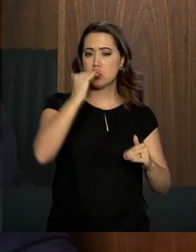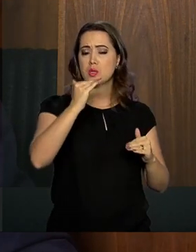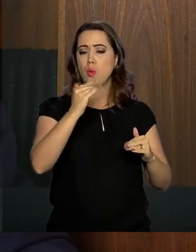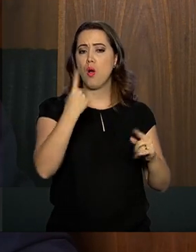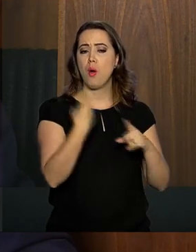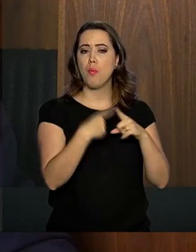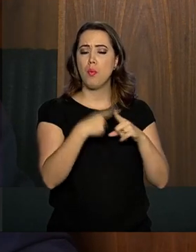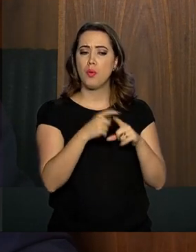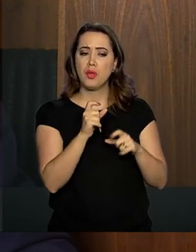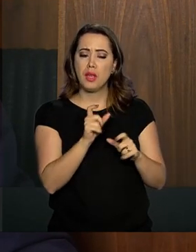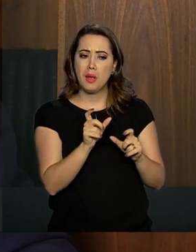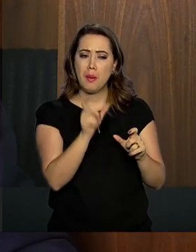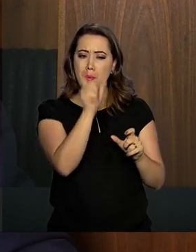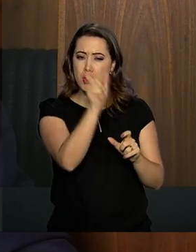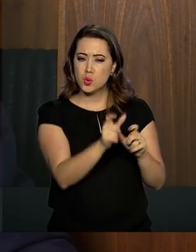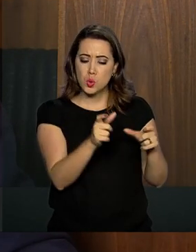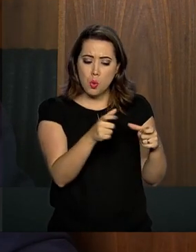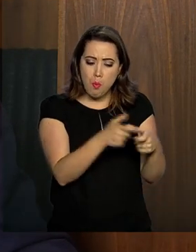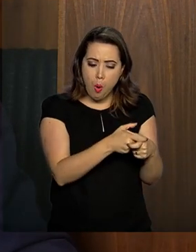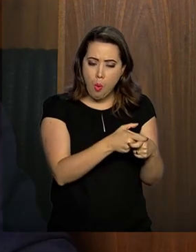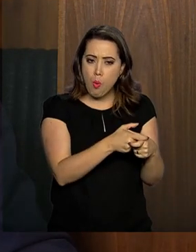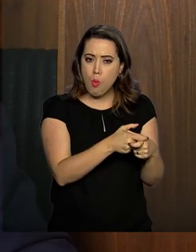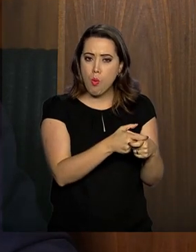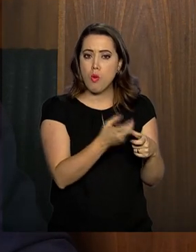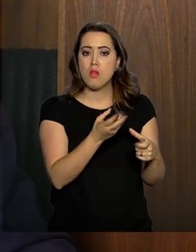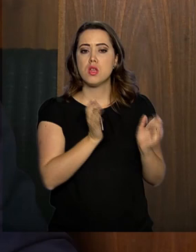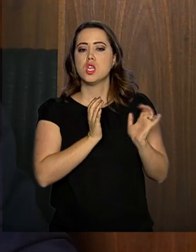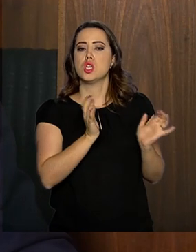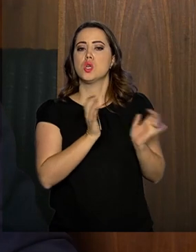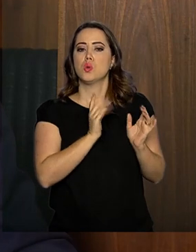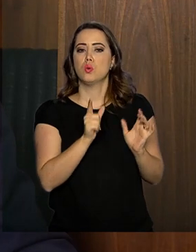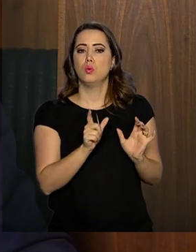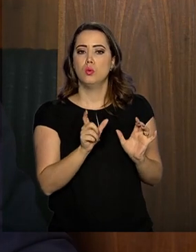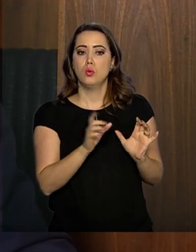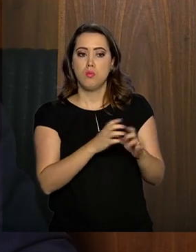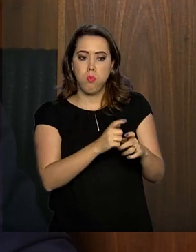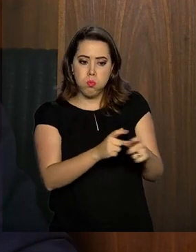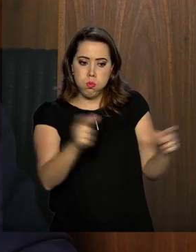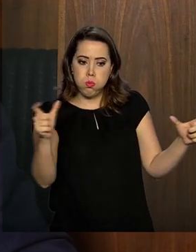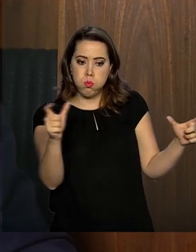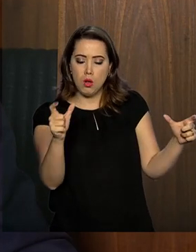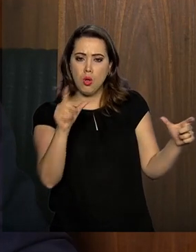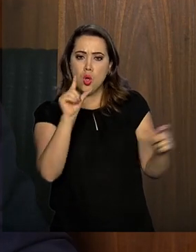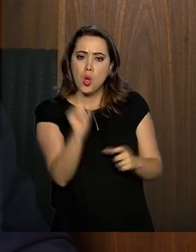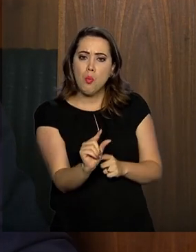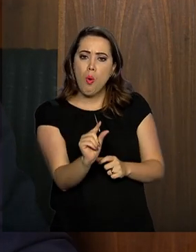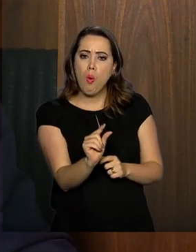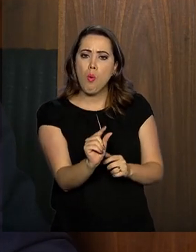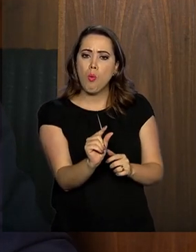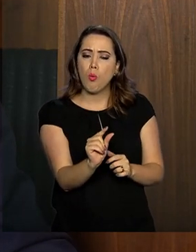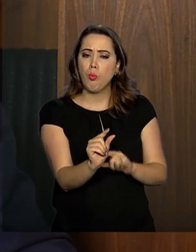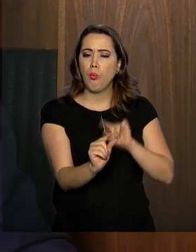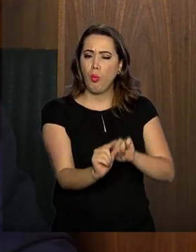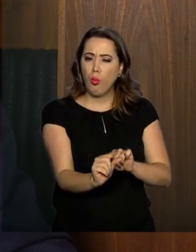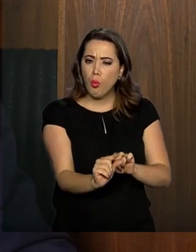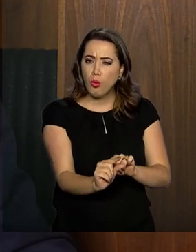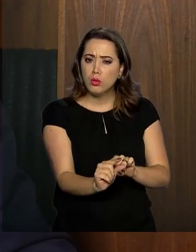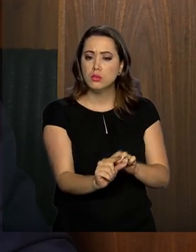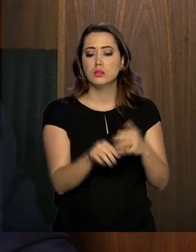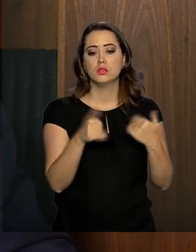muito e muitos ganham pouco. E ele é insustentável porque os estados federados, os municípios e o próprio governo central